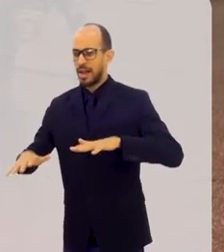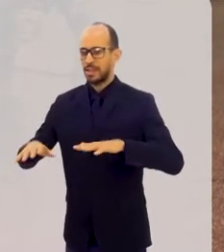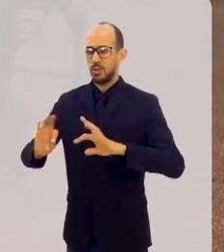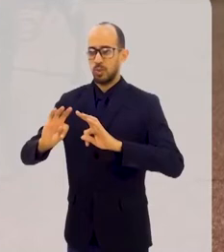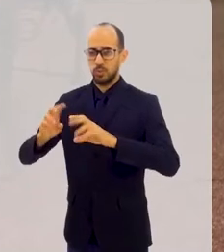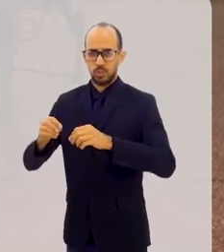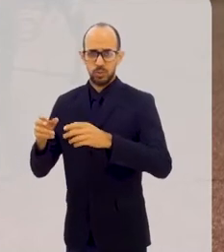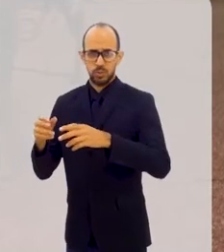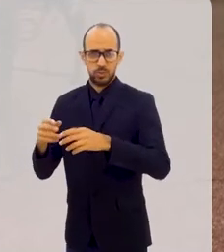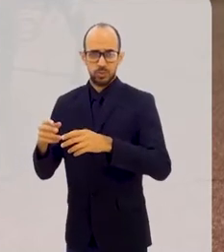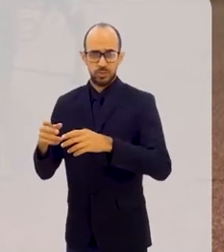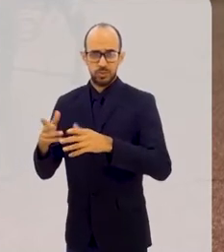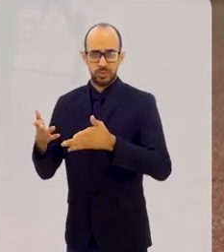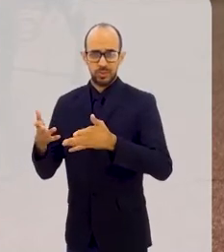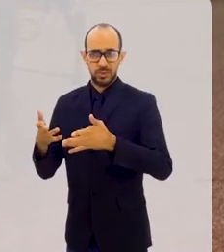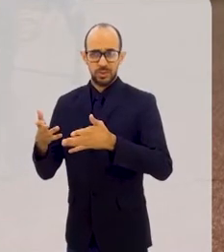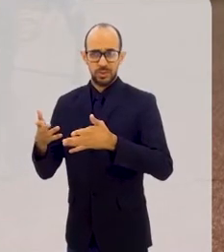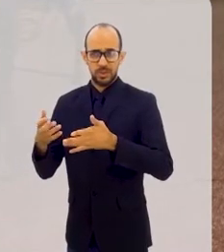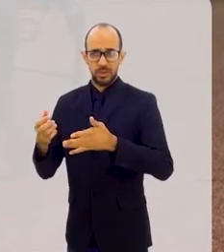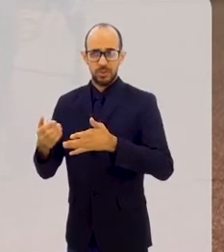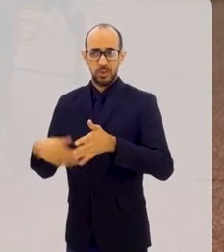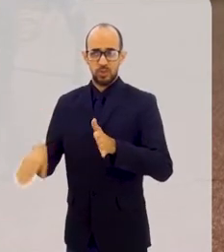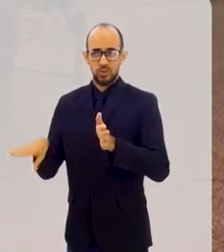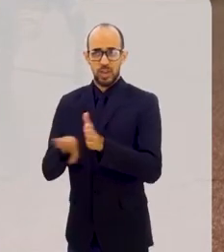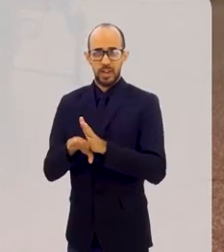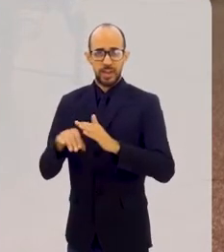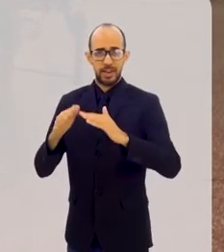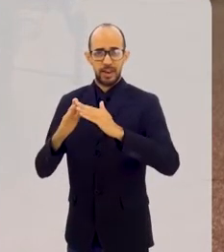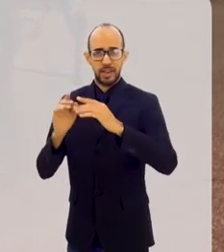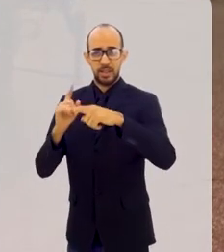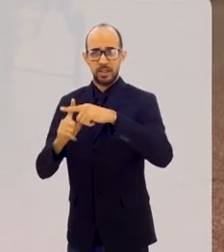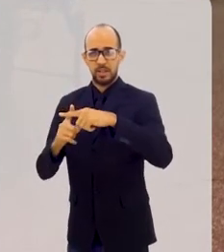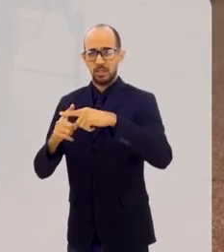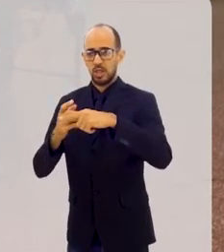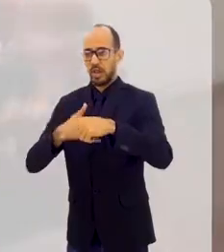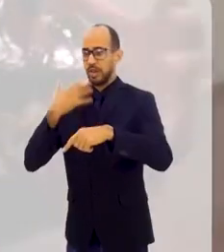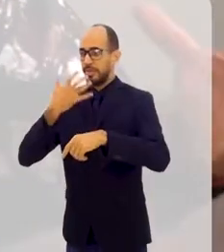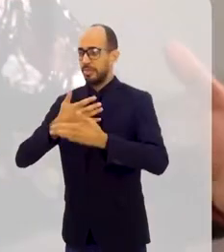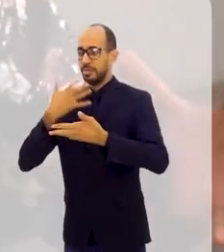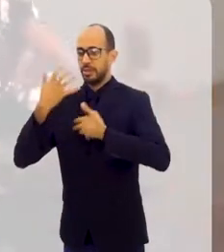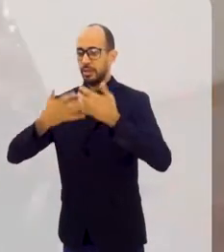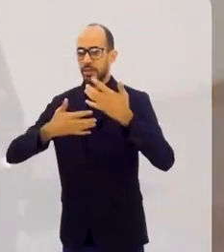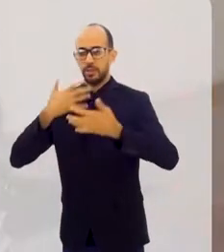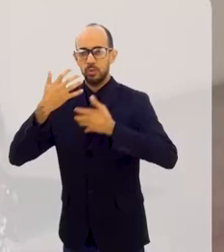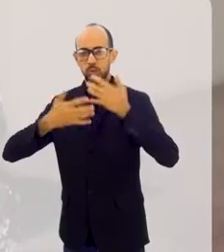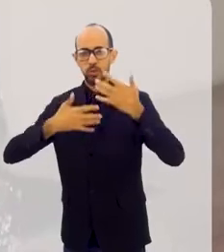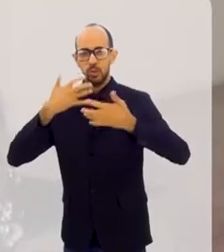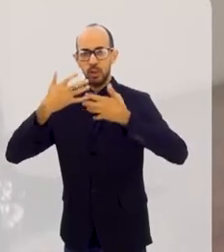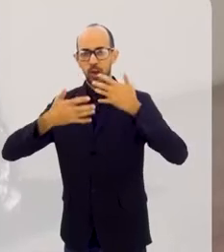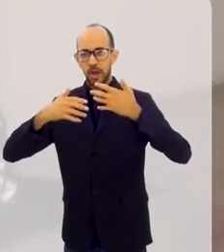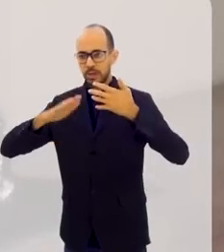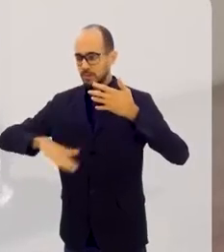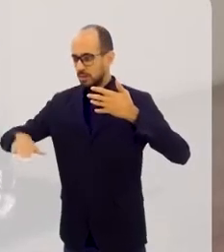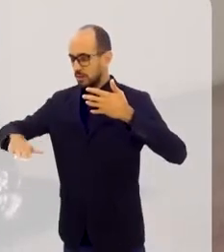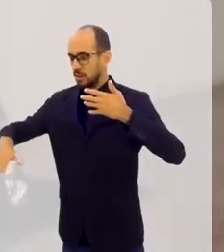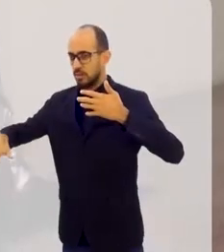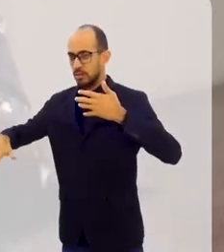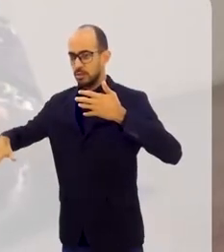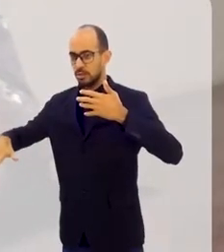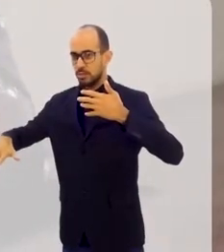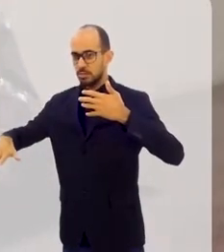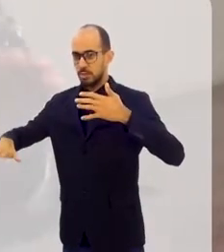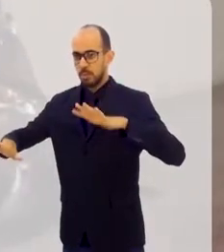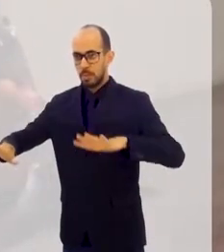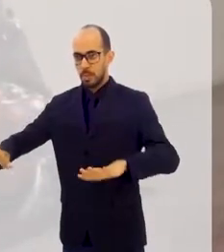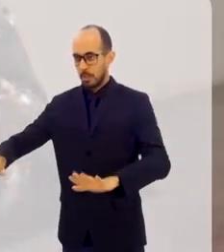tudo que você está em direito. Eu chegava em algumas igrejas cantando, as crianças felizes cantando comigo. O dirigente